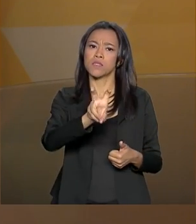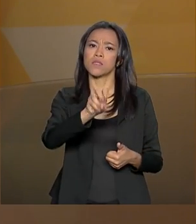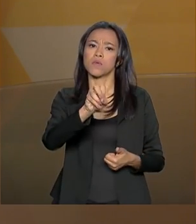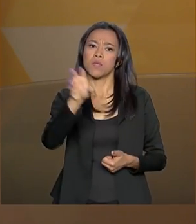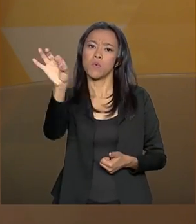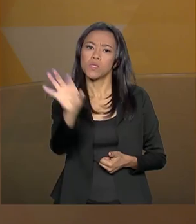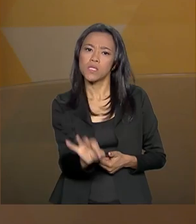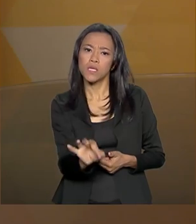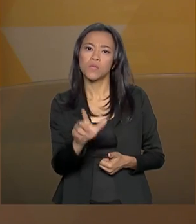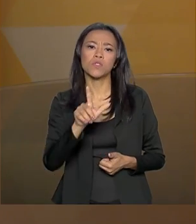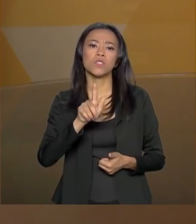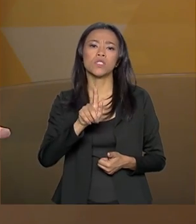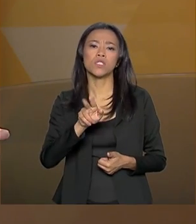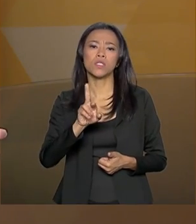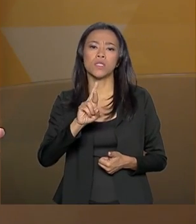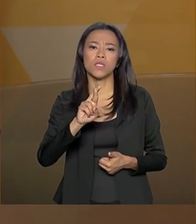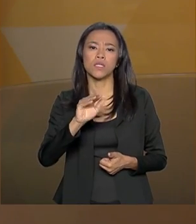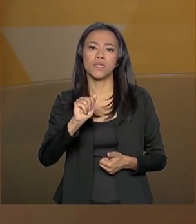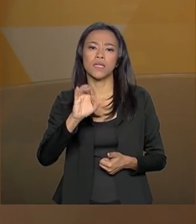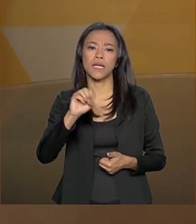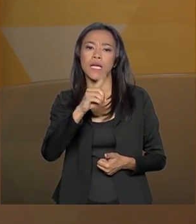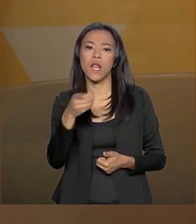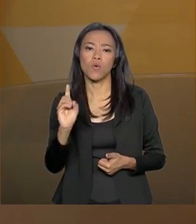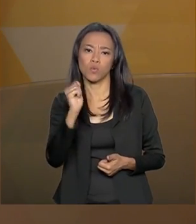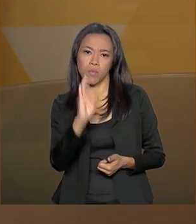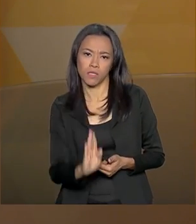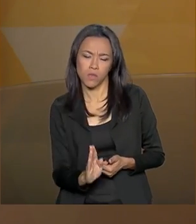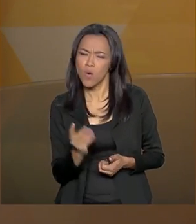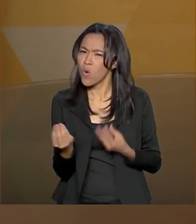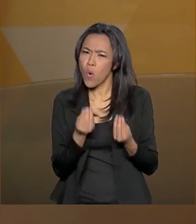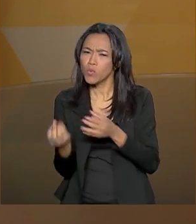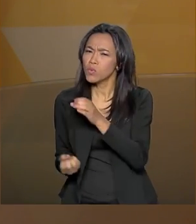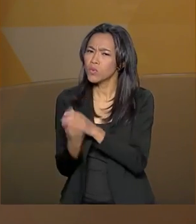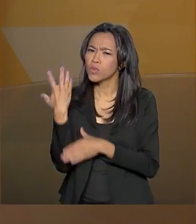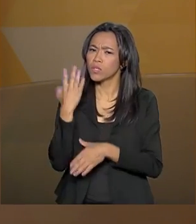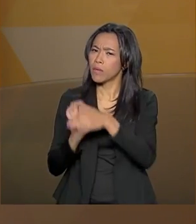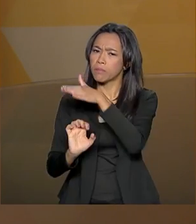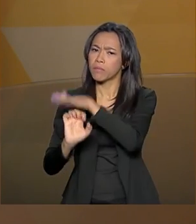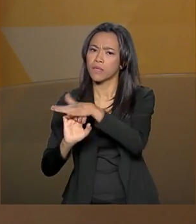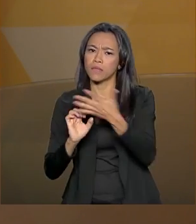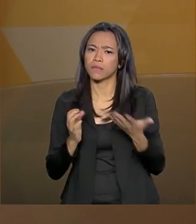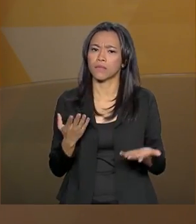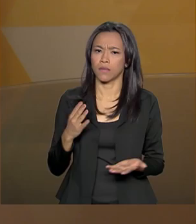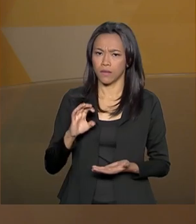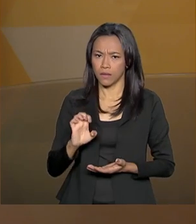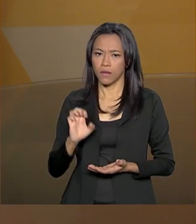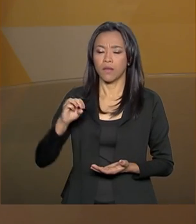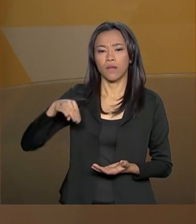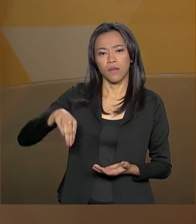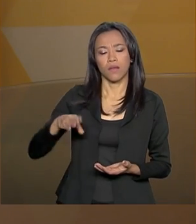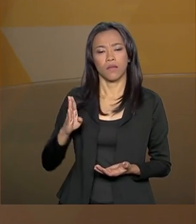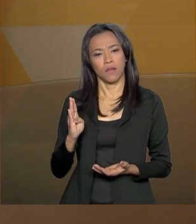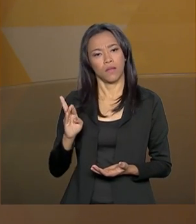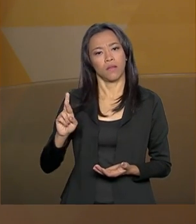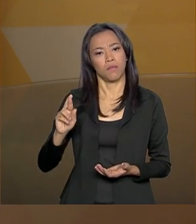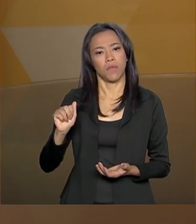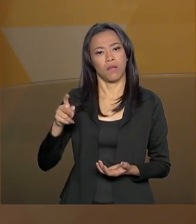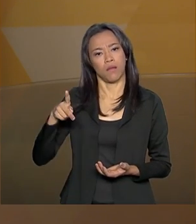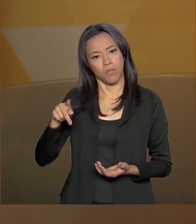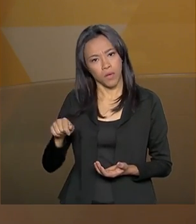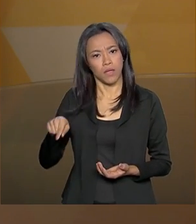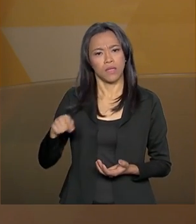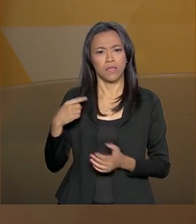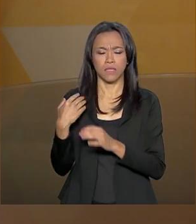grãos brasileiros. Como é que foi o surgimento da Embrapa e esse desenvolvimento nestes 46